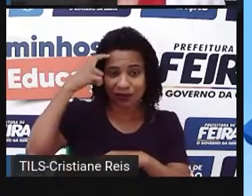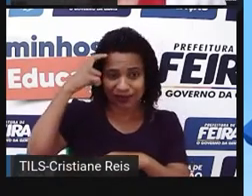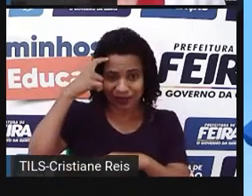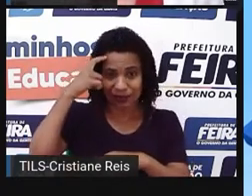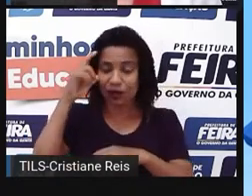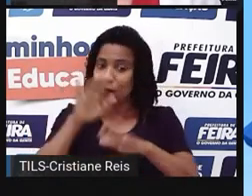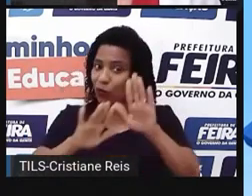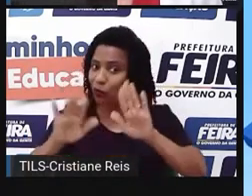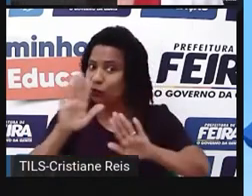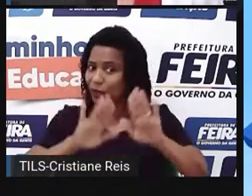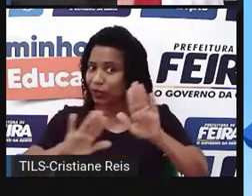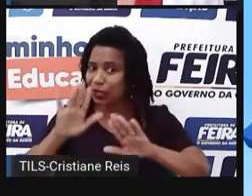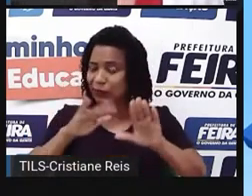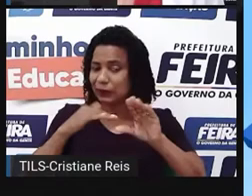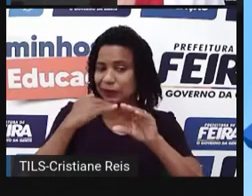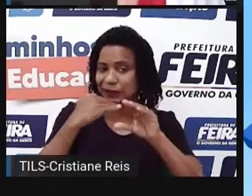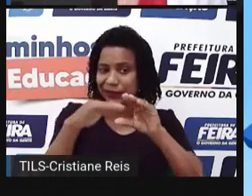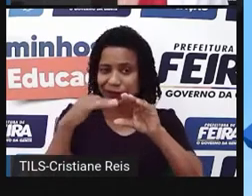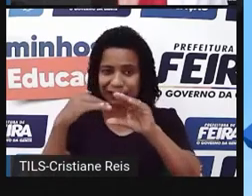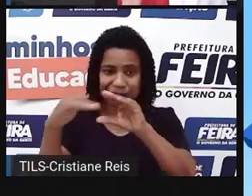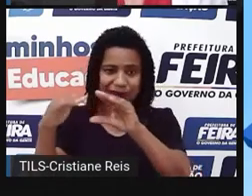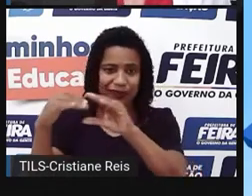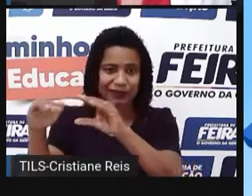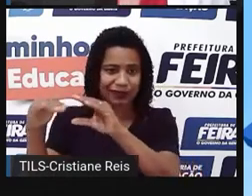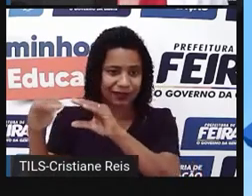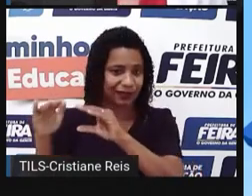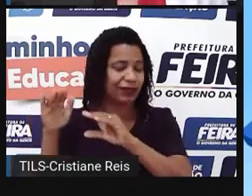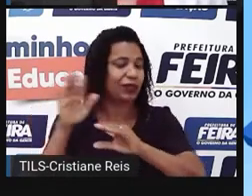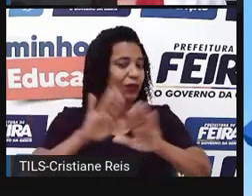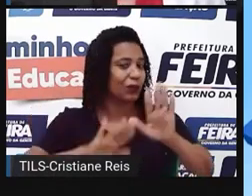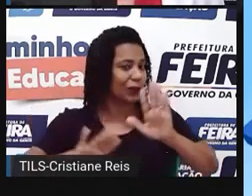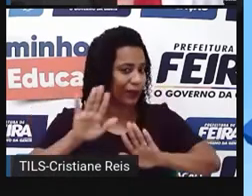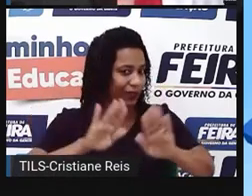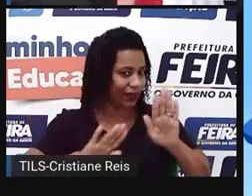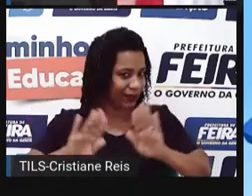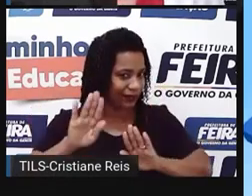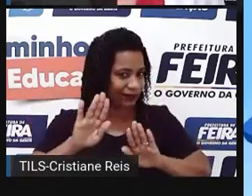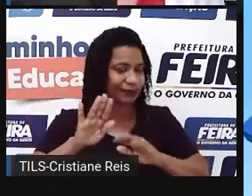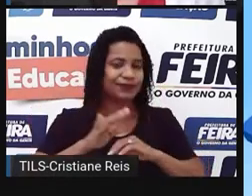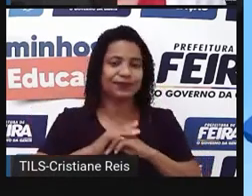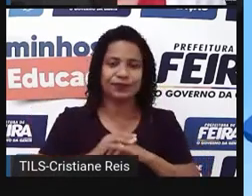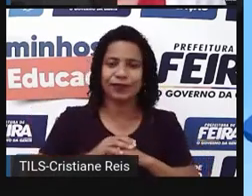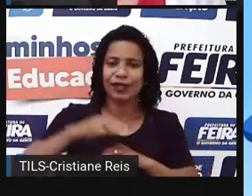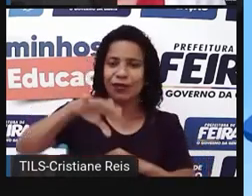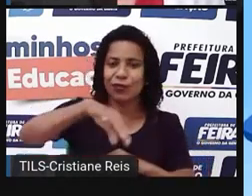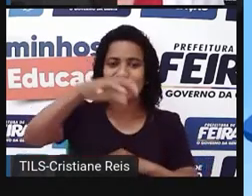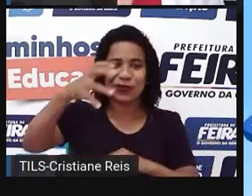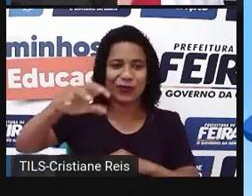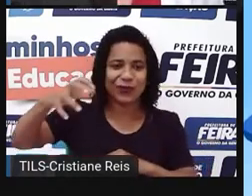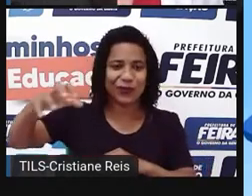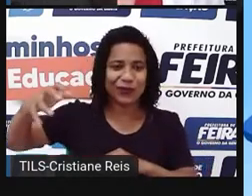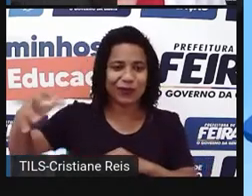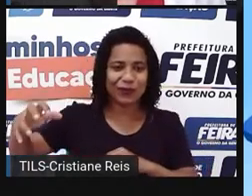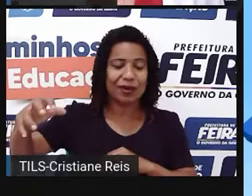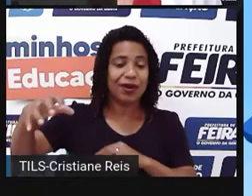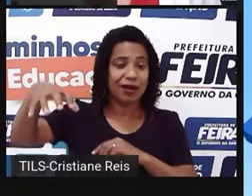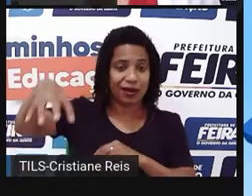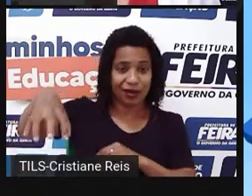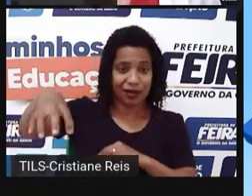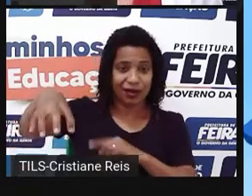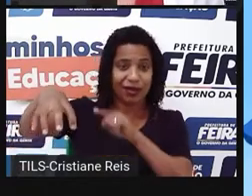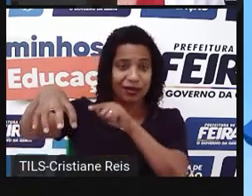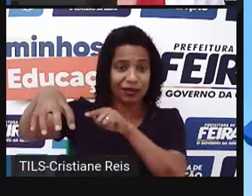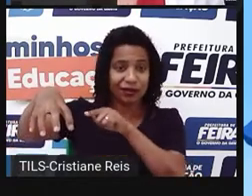cuidado. Esse é o nosso desafio. Então, nessa parte montanhosa do mundo Interland, o que acontece?